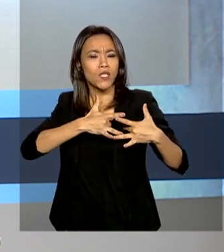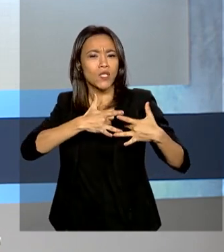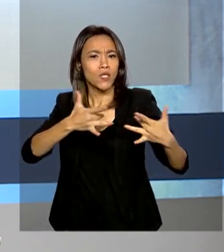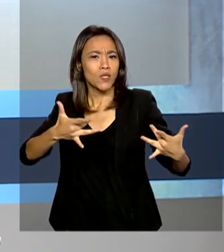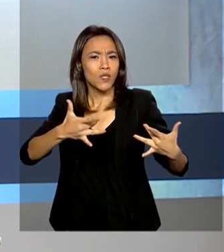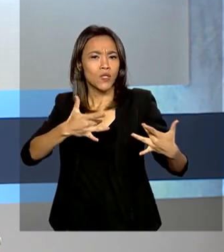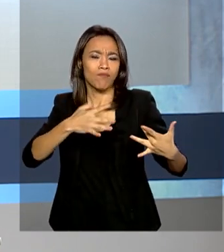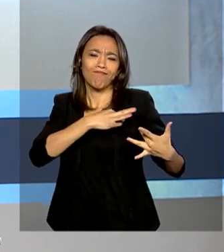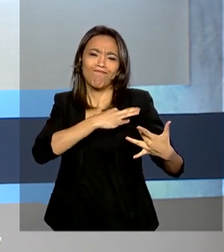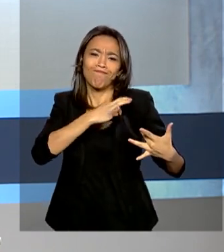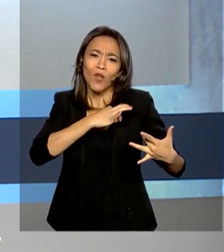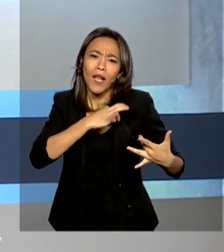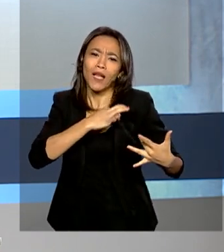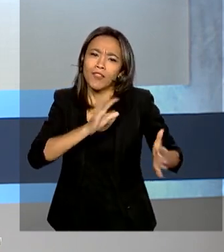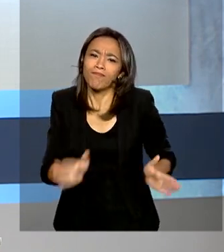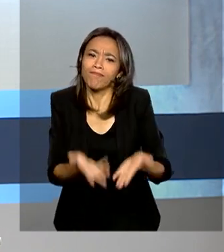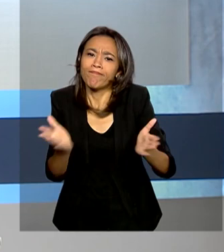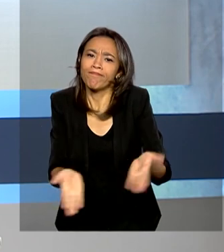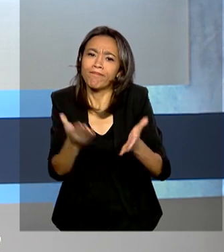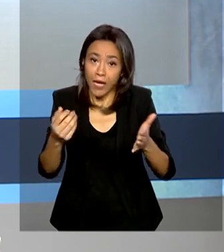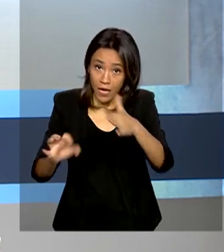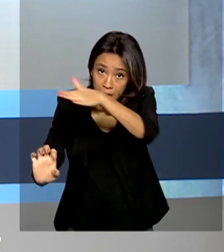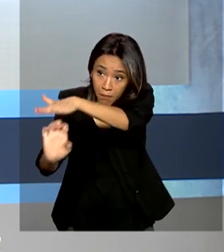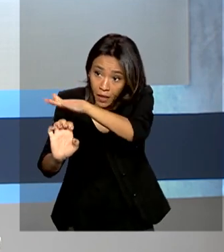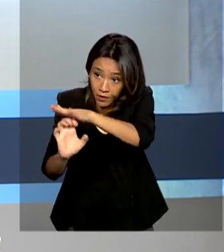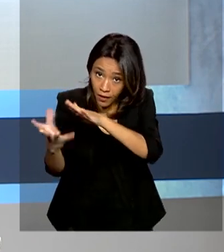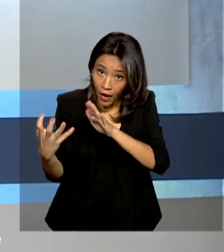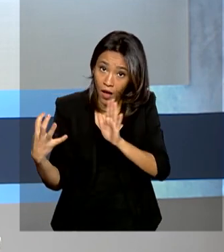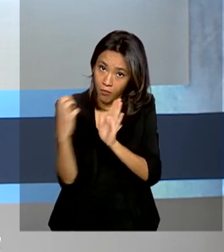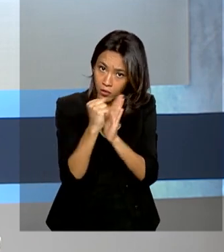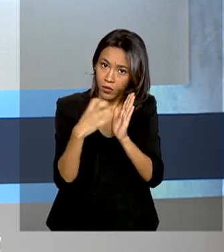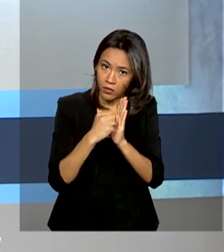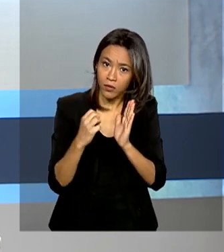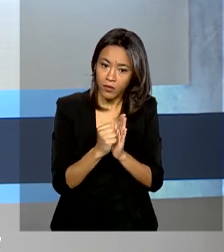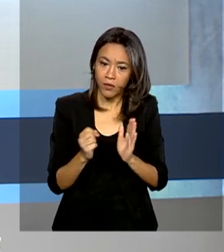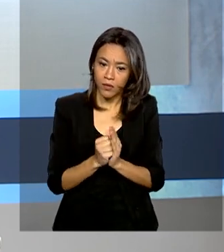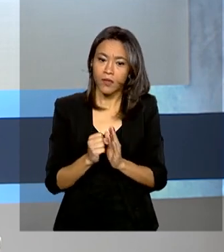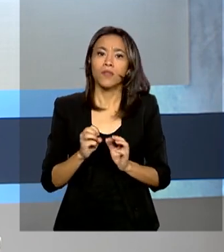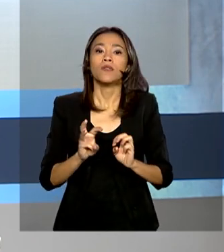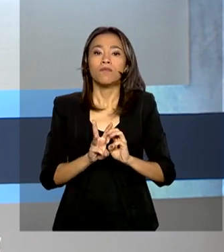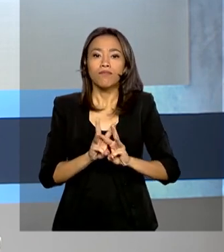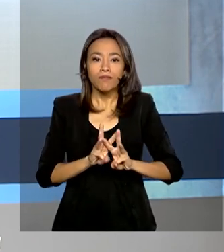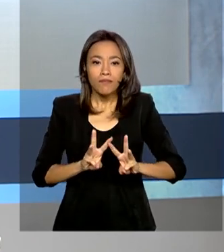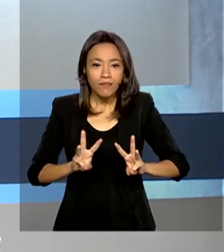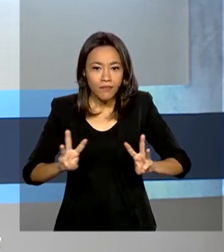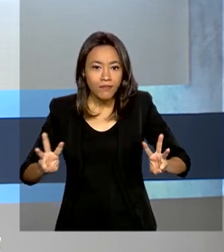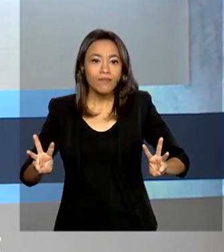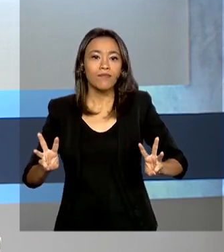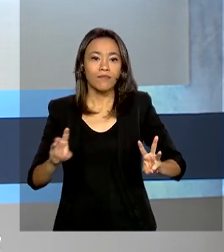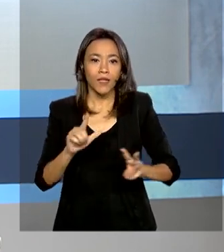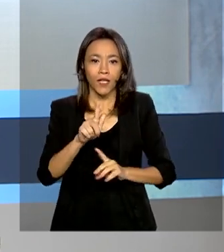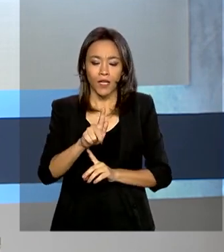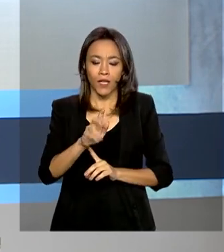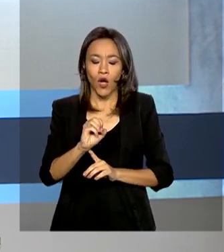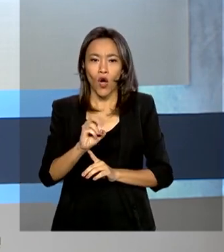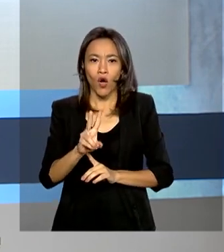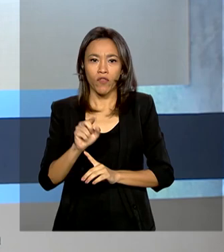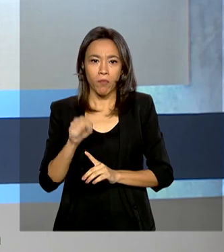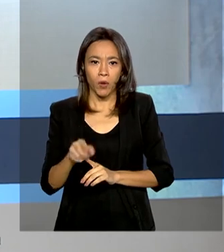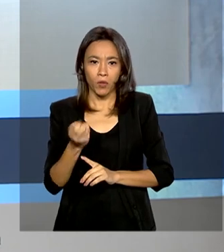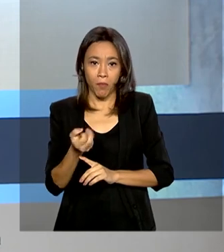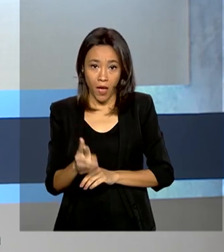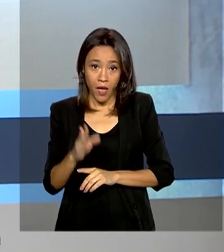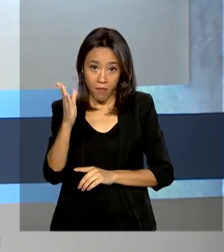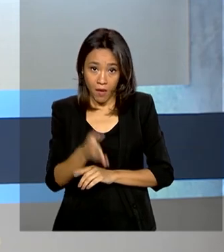enfrentamento da covid-19 podem se cadastrar no site gov.br barra todos por todos. A repórter Caroline